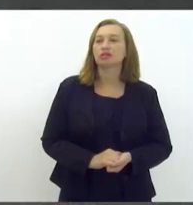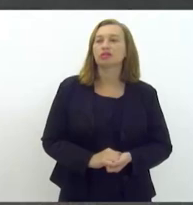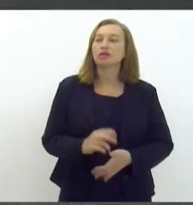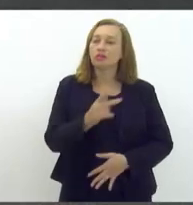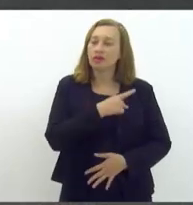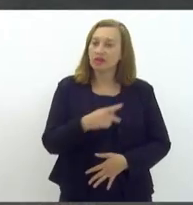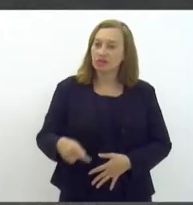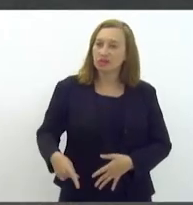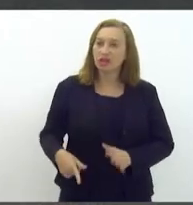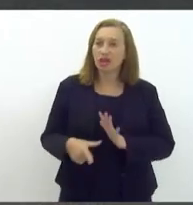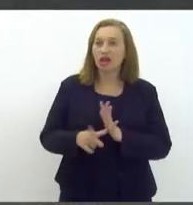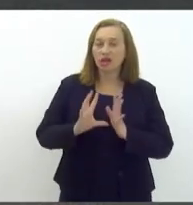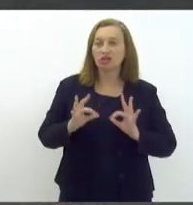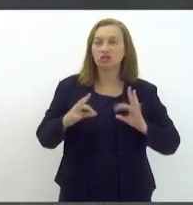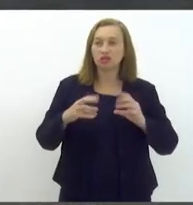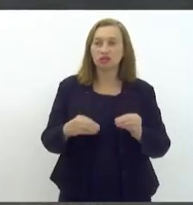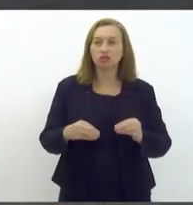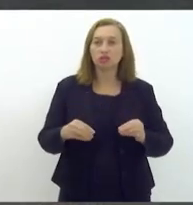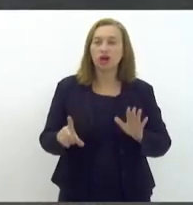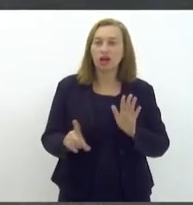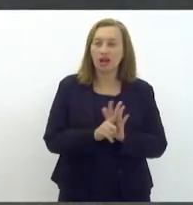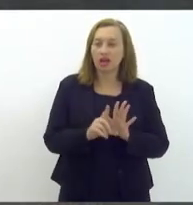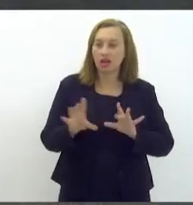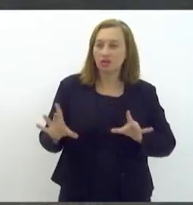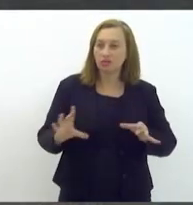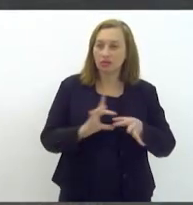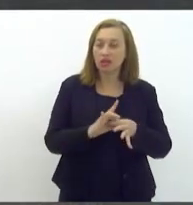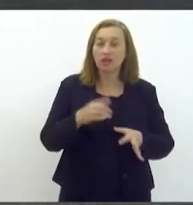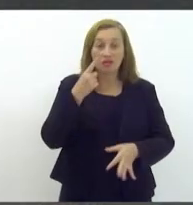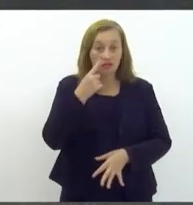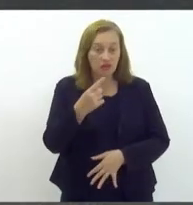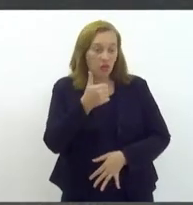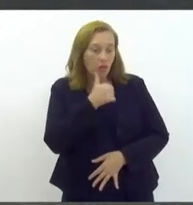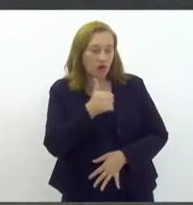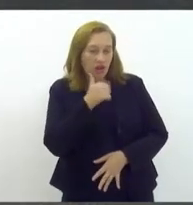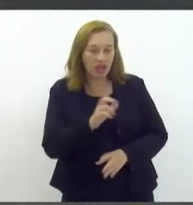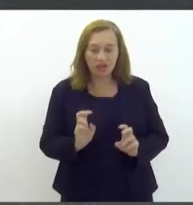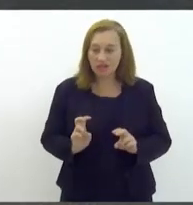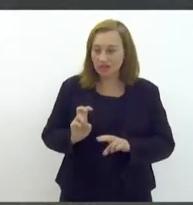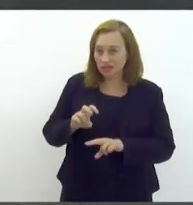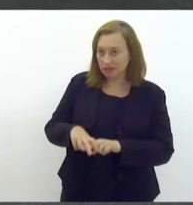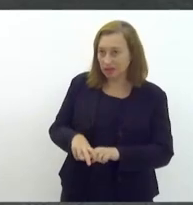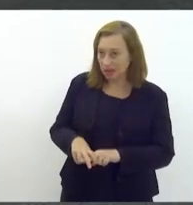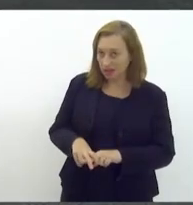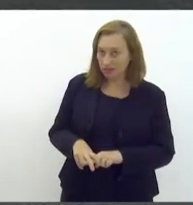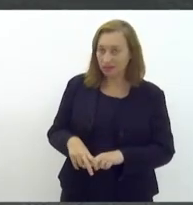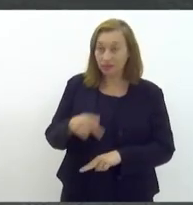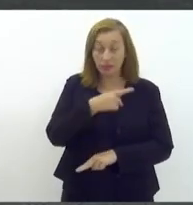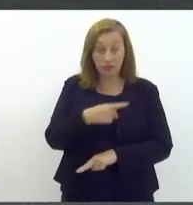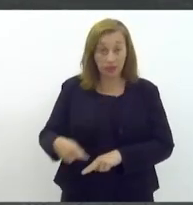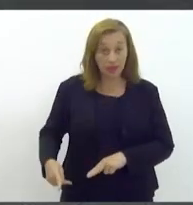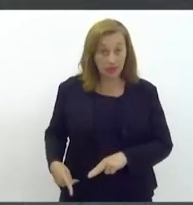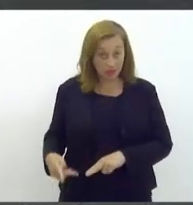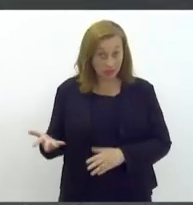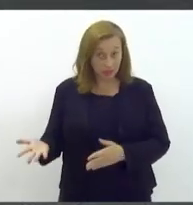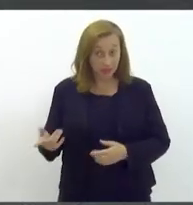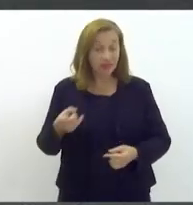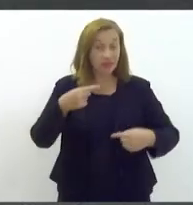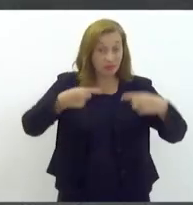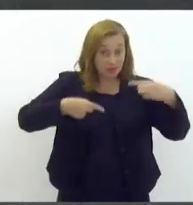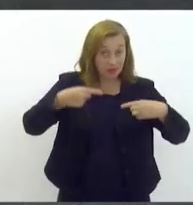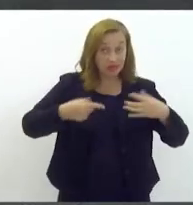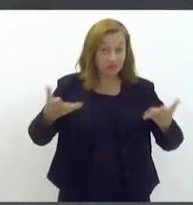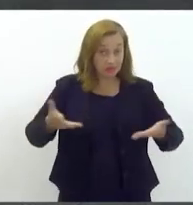Presidente, antes mais nada de cumprimentar. É sempre bom ver uma mulher ocupando os espaços de poder na política.